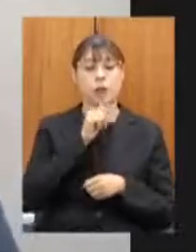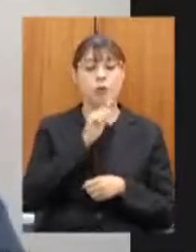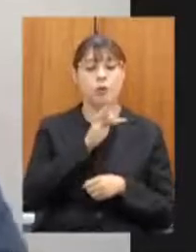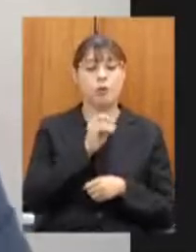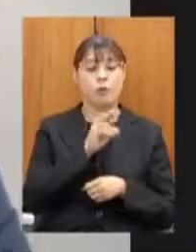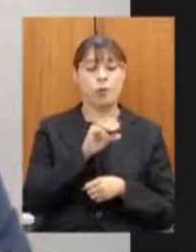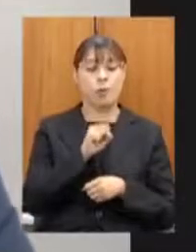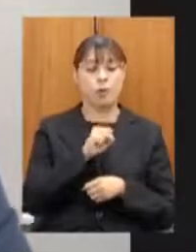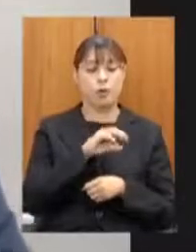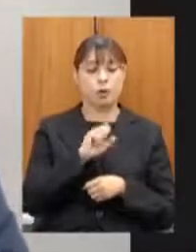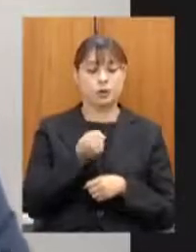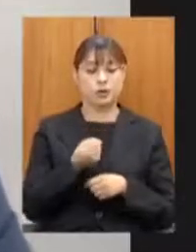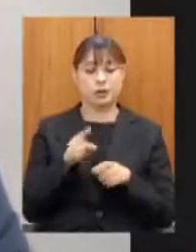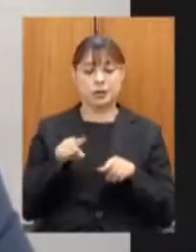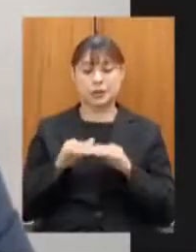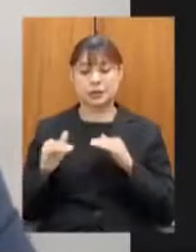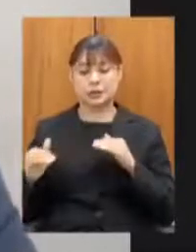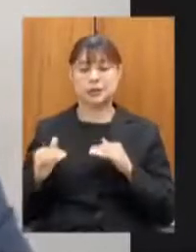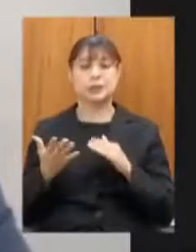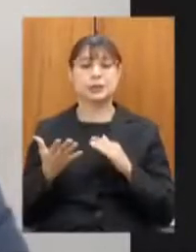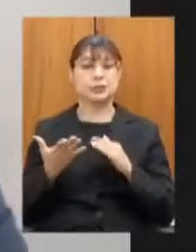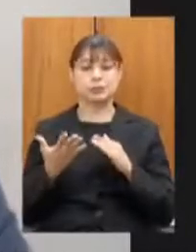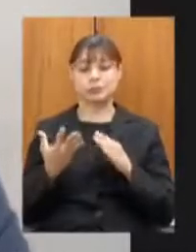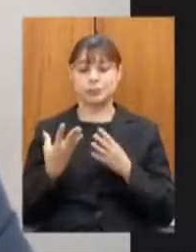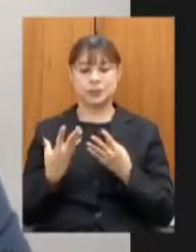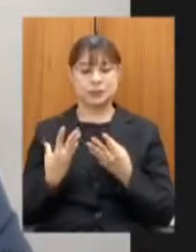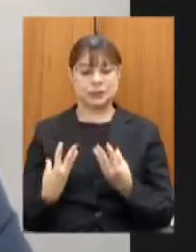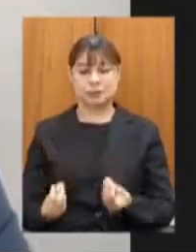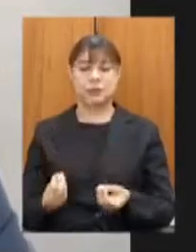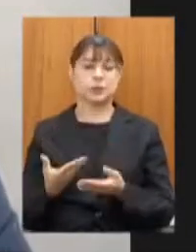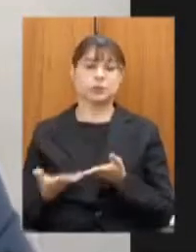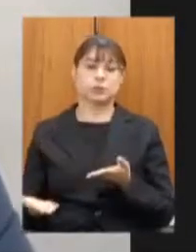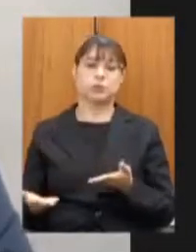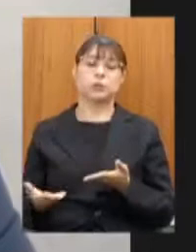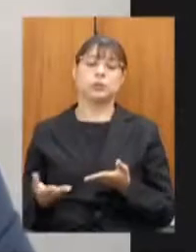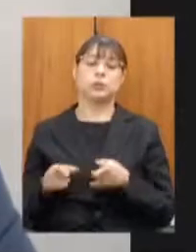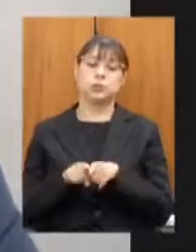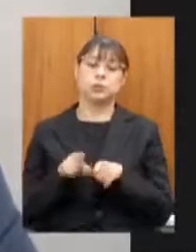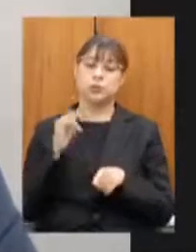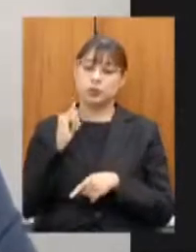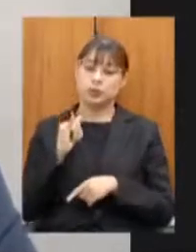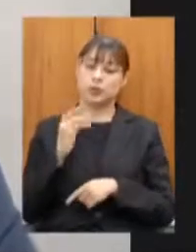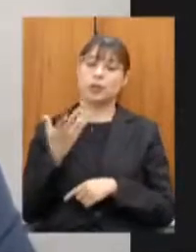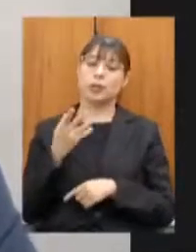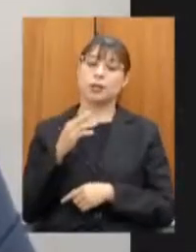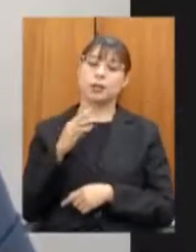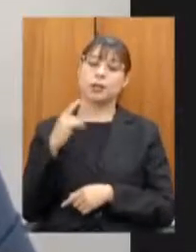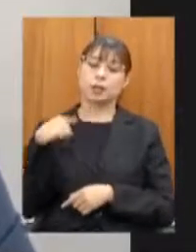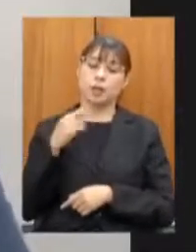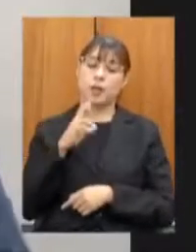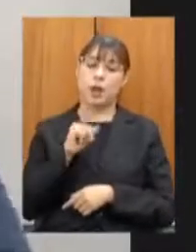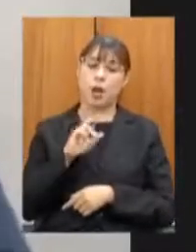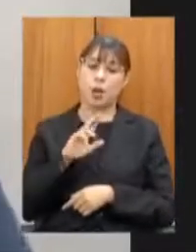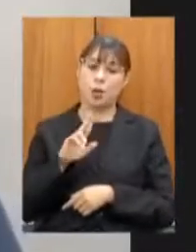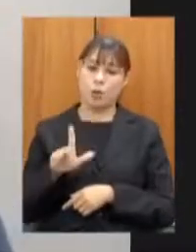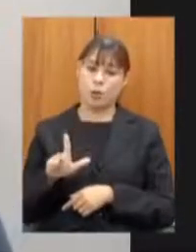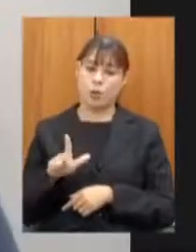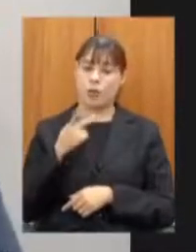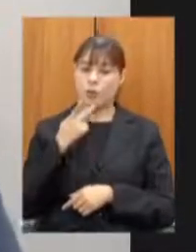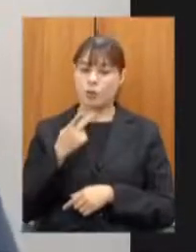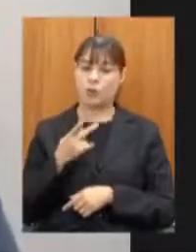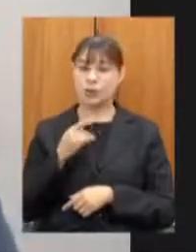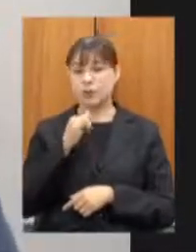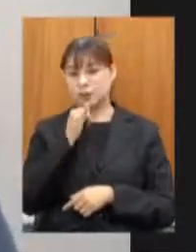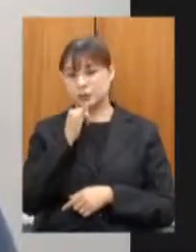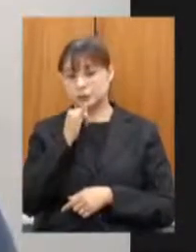deteriorando e dizer secretário que o deputado Raul Belen mencionou infelizmente no caso pelo